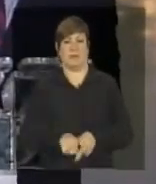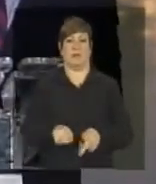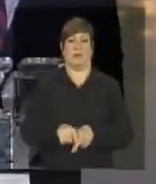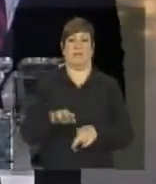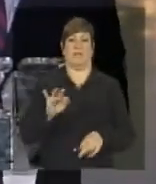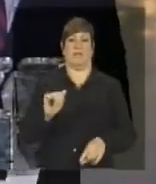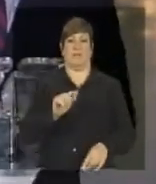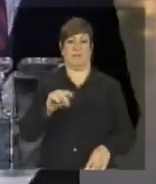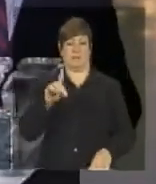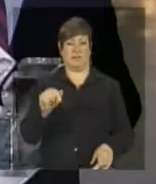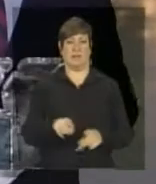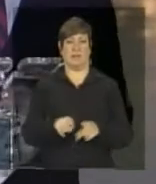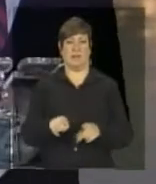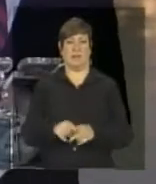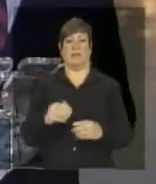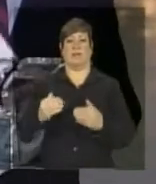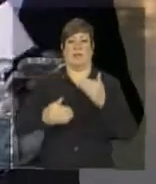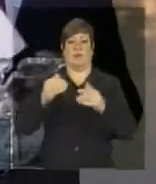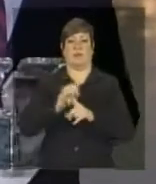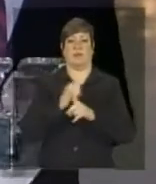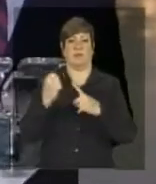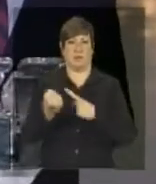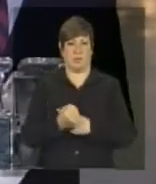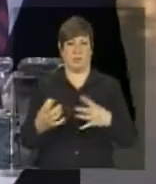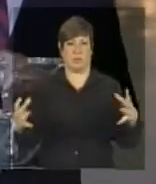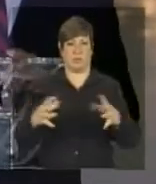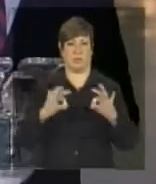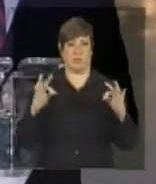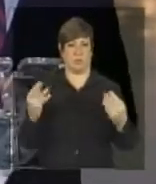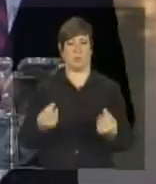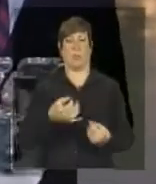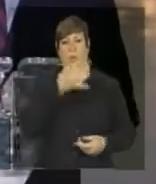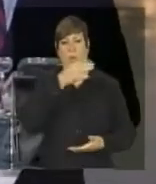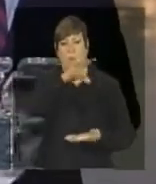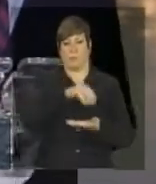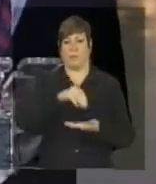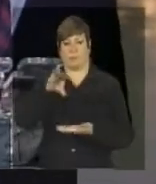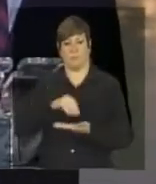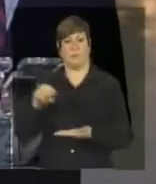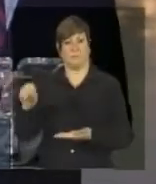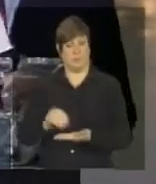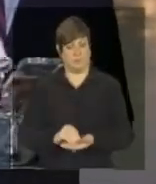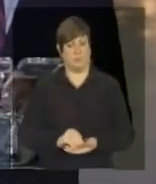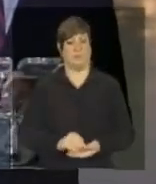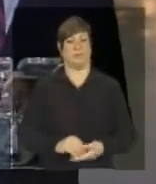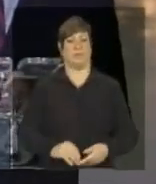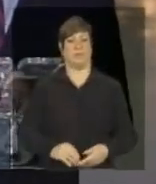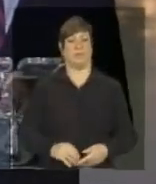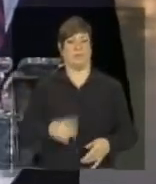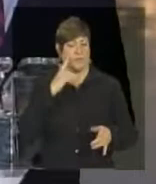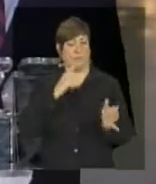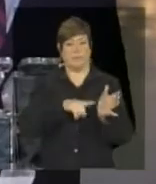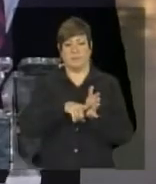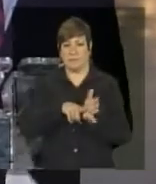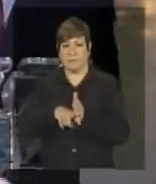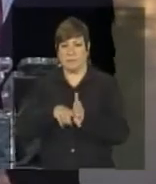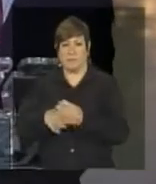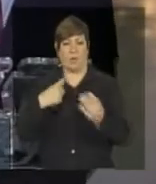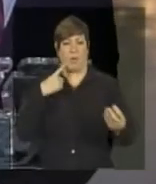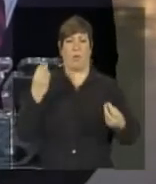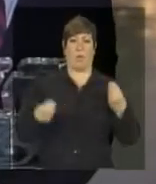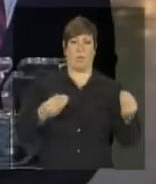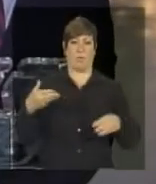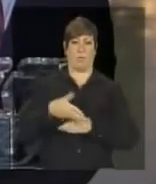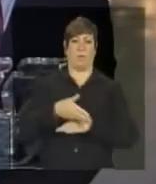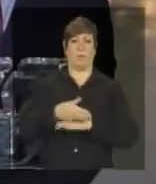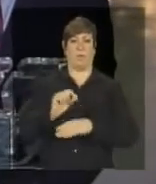social e aí, digamos, essas contribuições são todas examinadas à luz da participação no